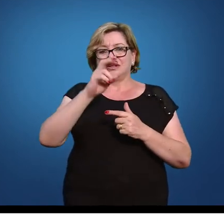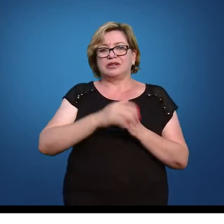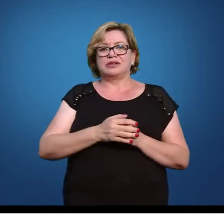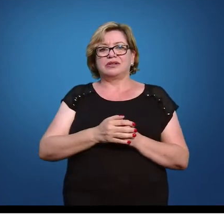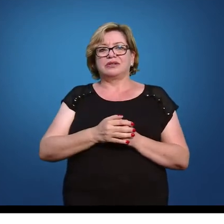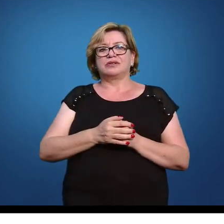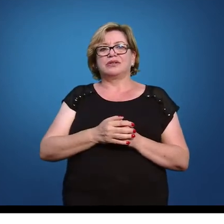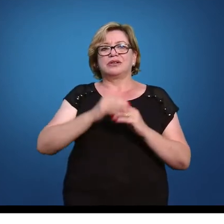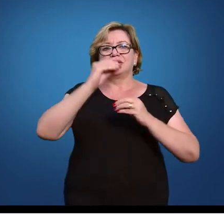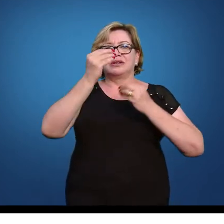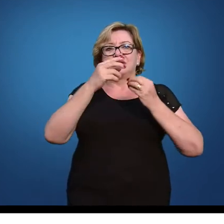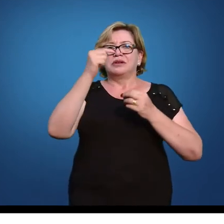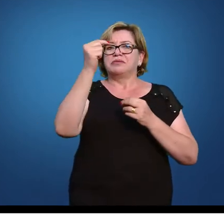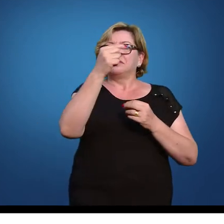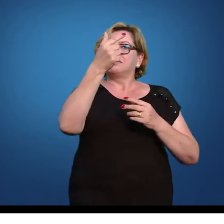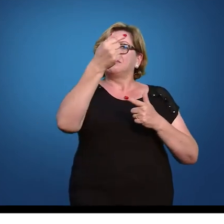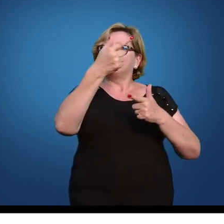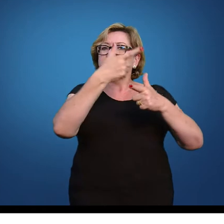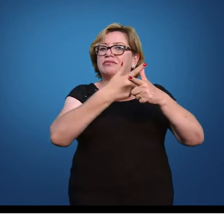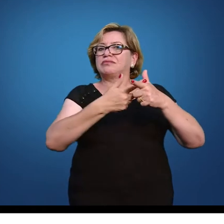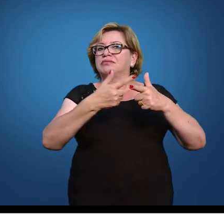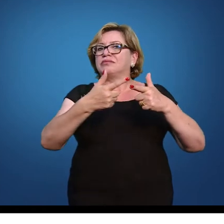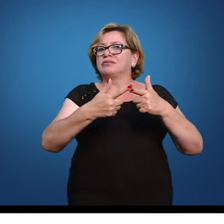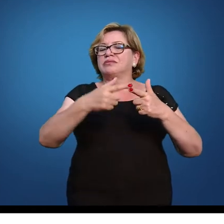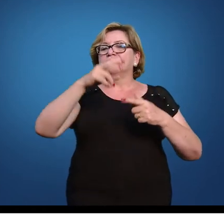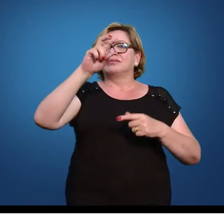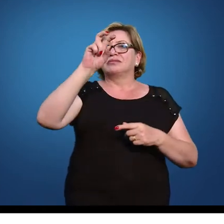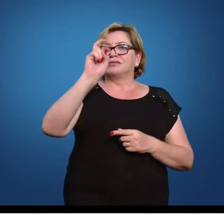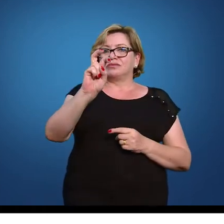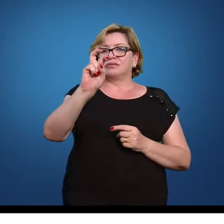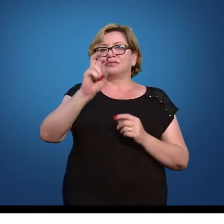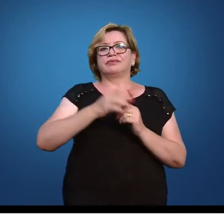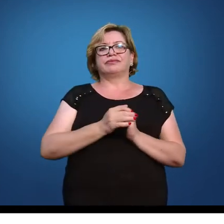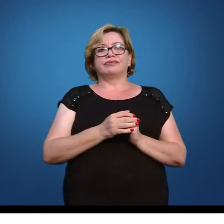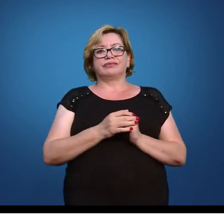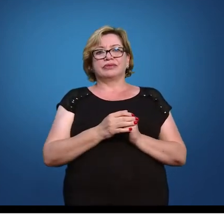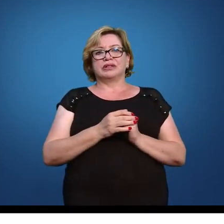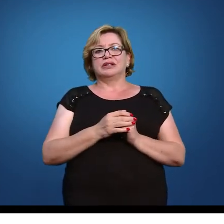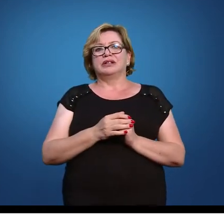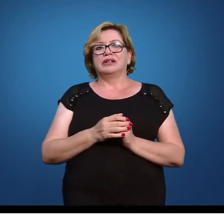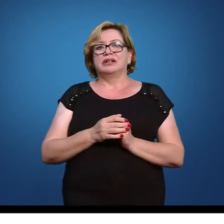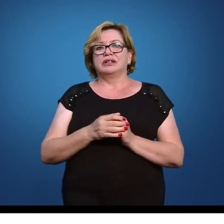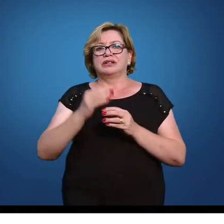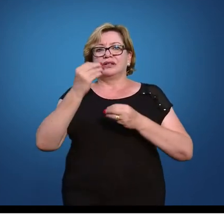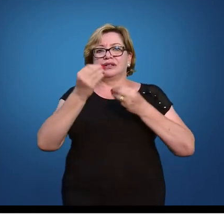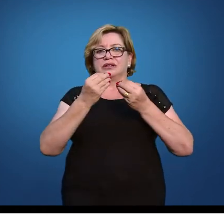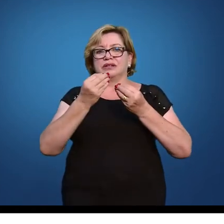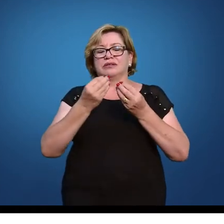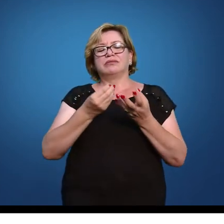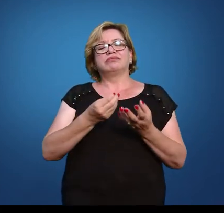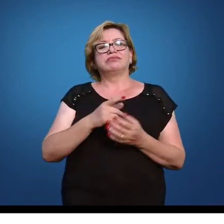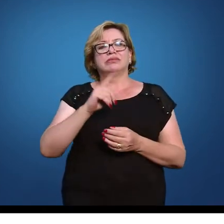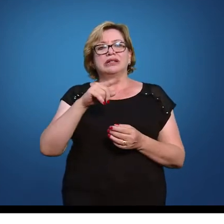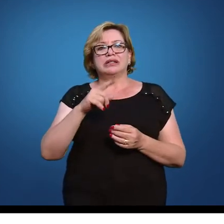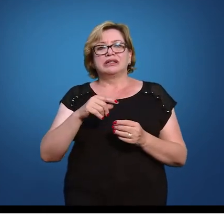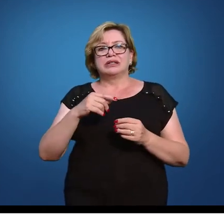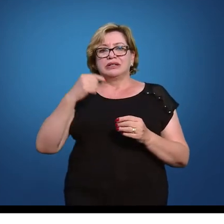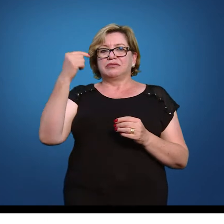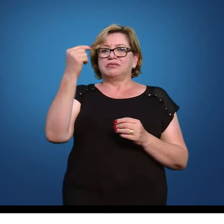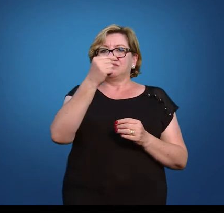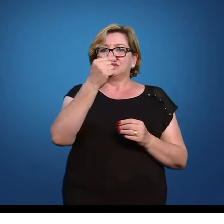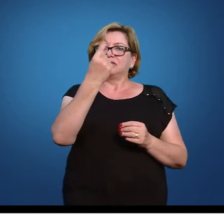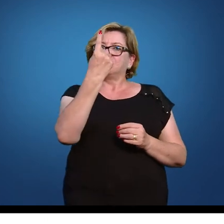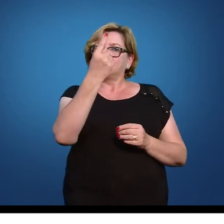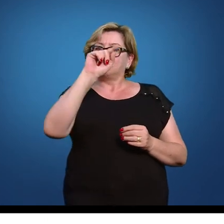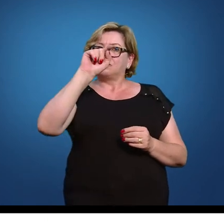menos 45 eu tenho menos 7 então menos 7 dividido por 5 menos 7 por 5 eu vou encontrar